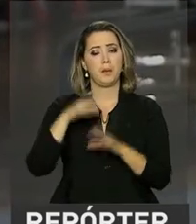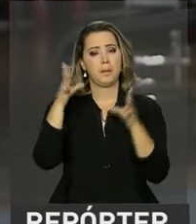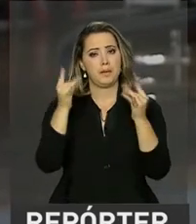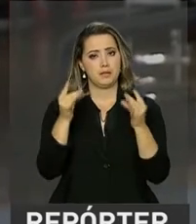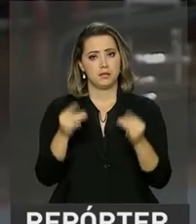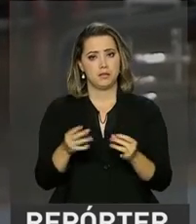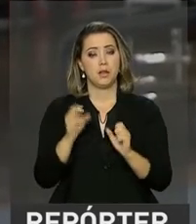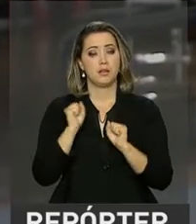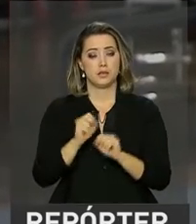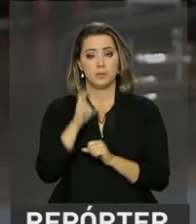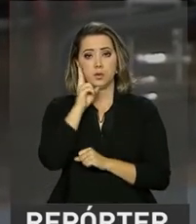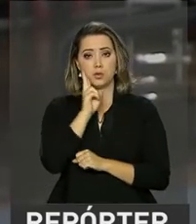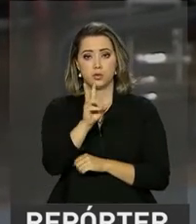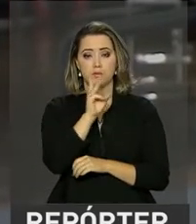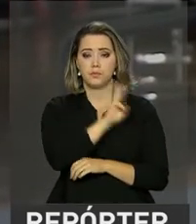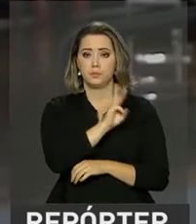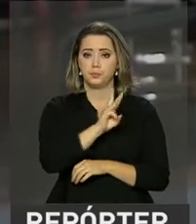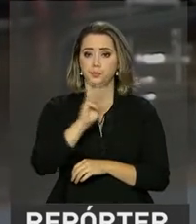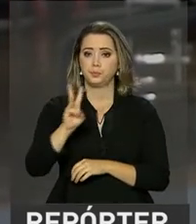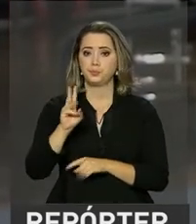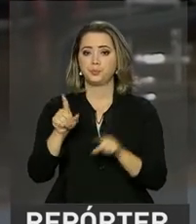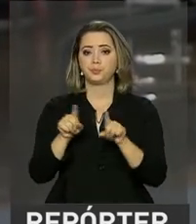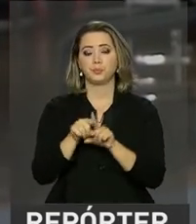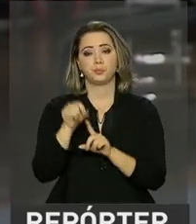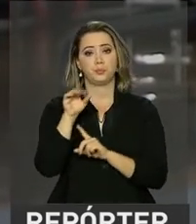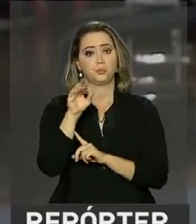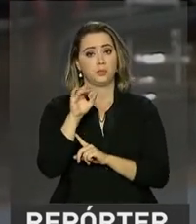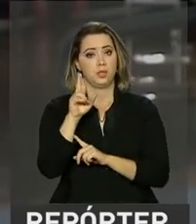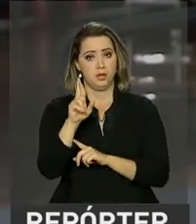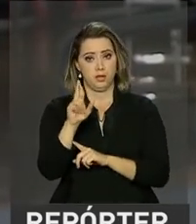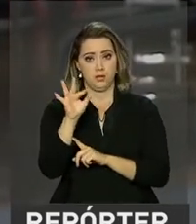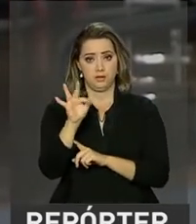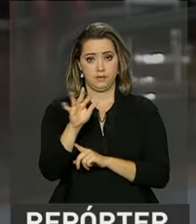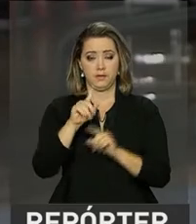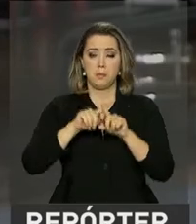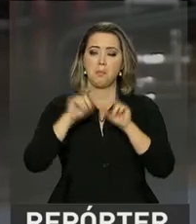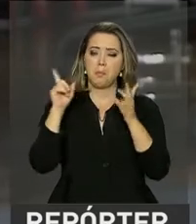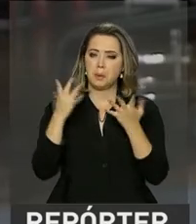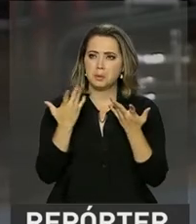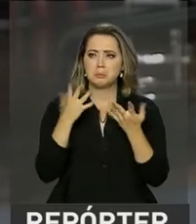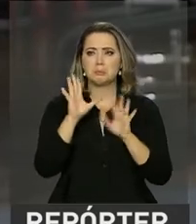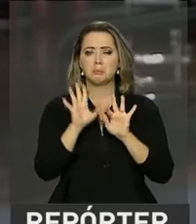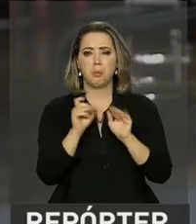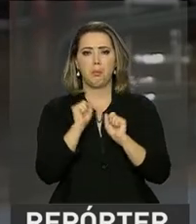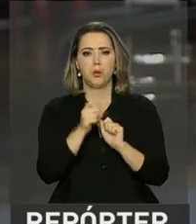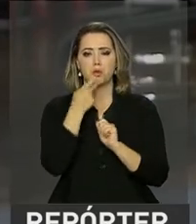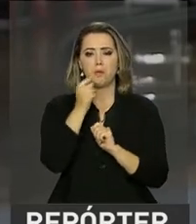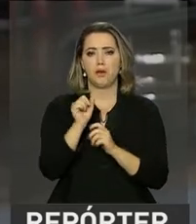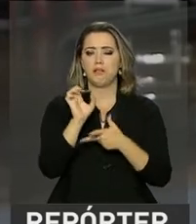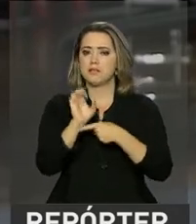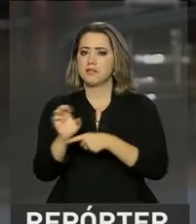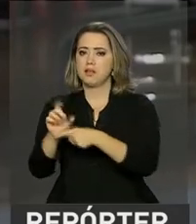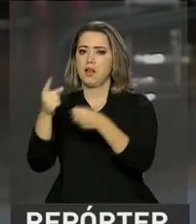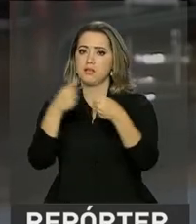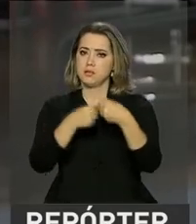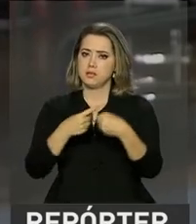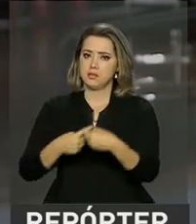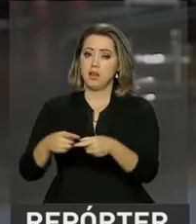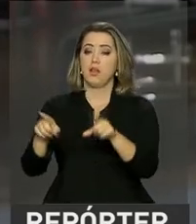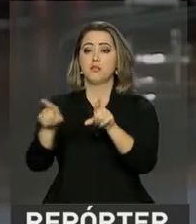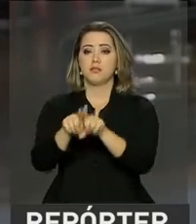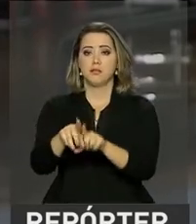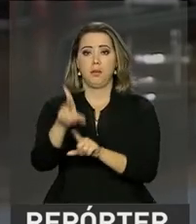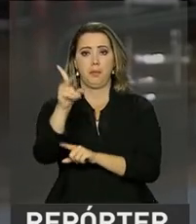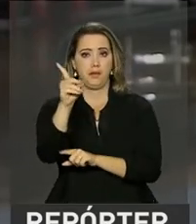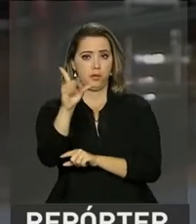podem ser consultados na página da Receita na internet. Mas, em linhas gerais, estados, municípios e o Distrito Federal